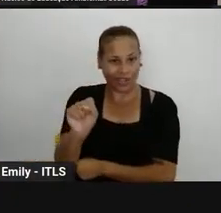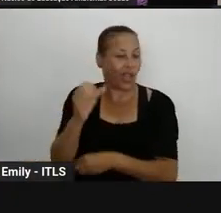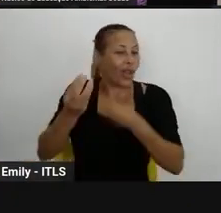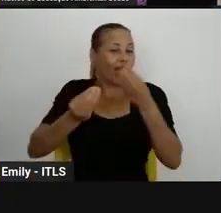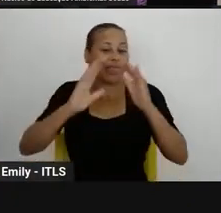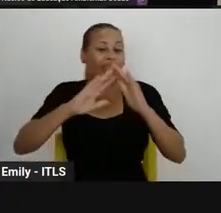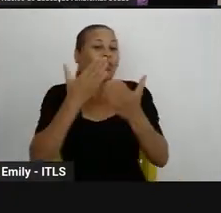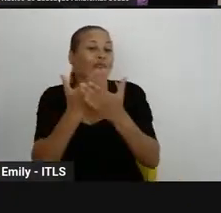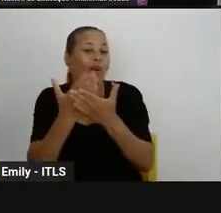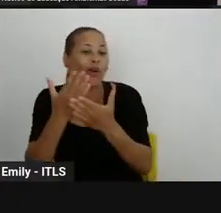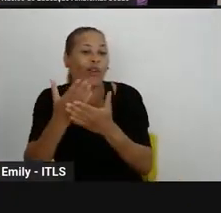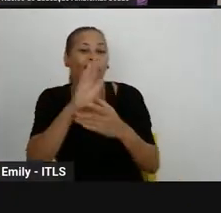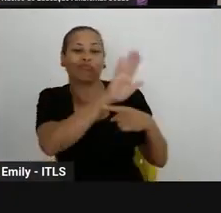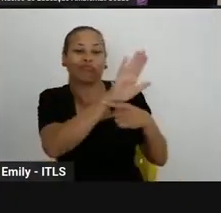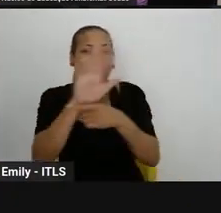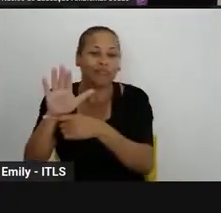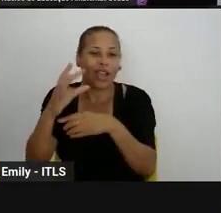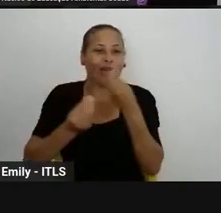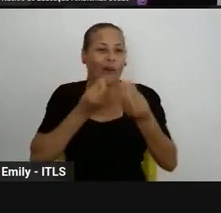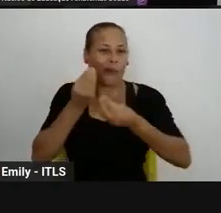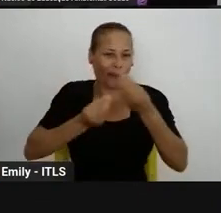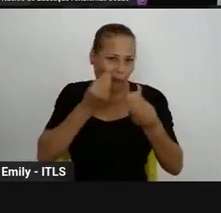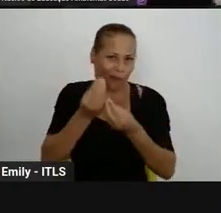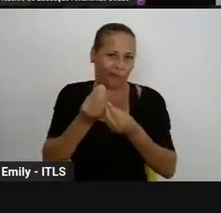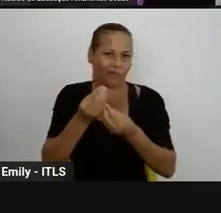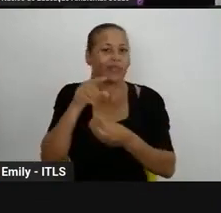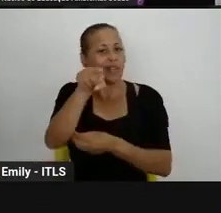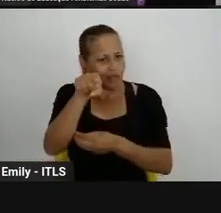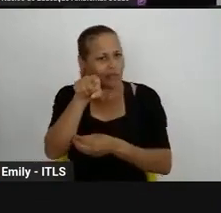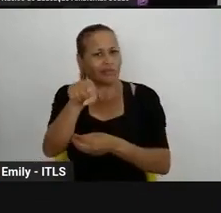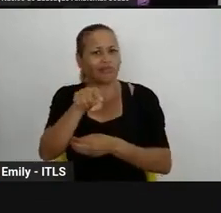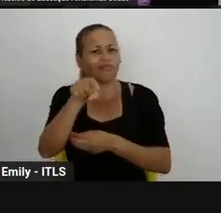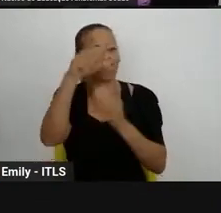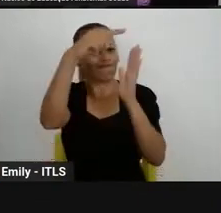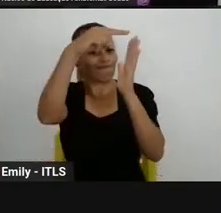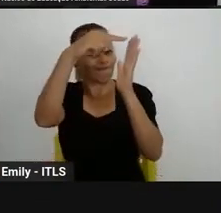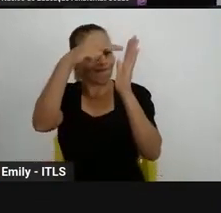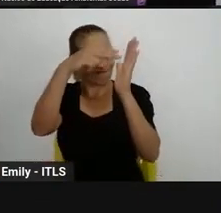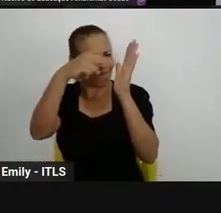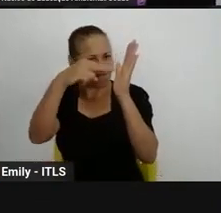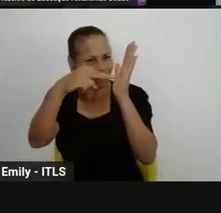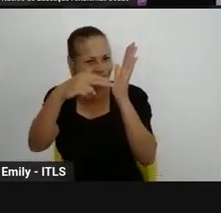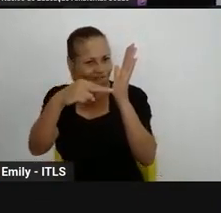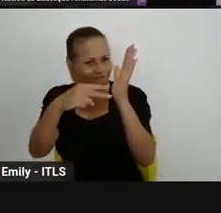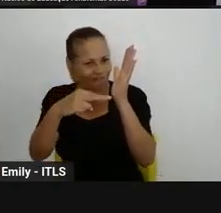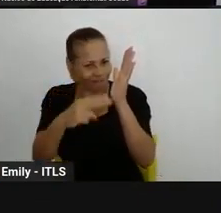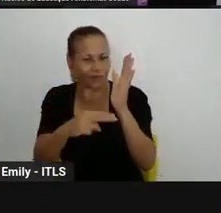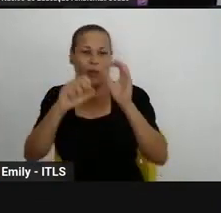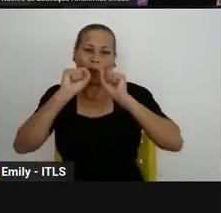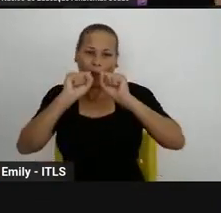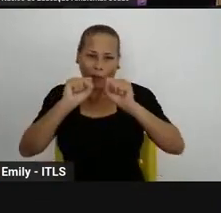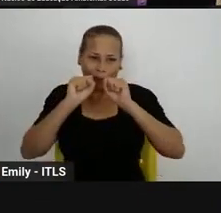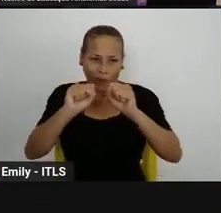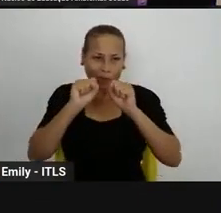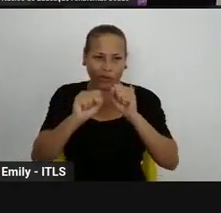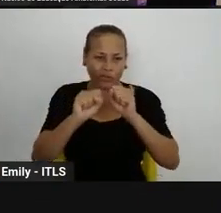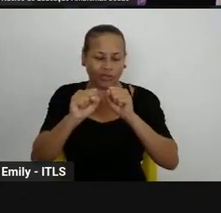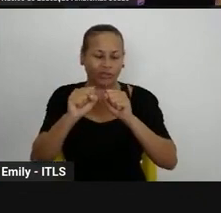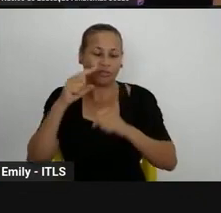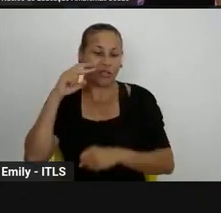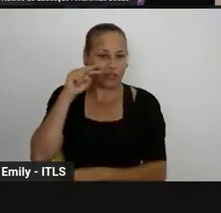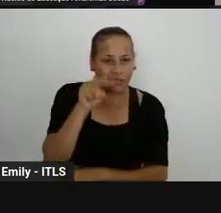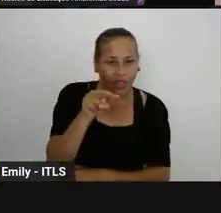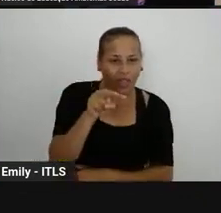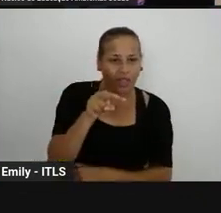foi bom perceber o resultado da mobilização mesmo em um tempo curto representado na jornada pedagógica para ser iniciado